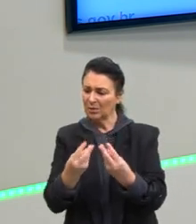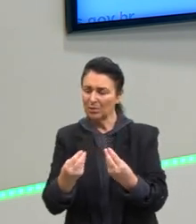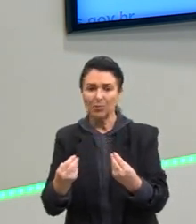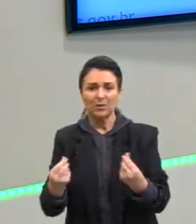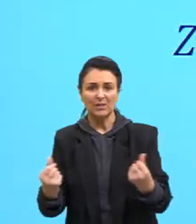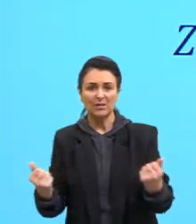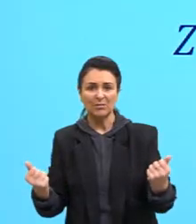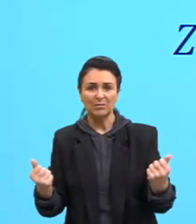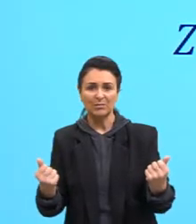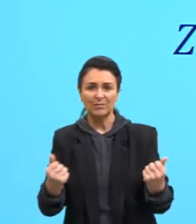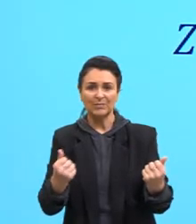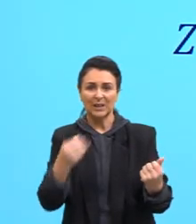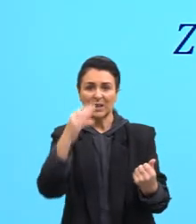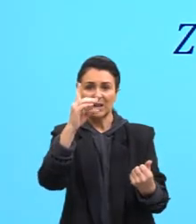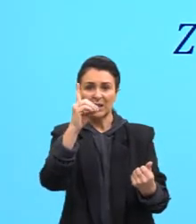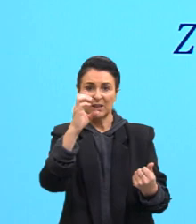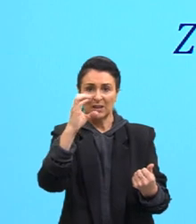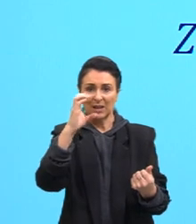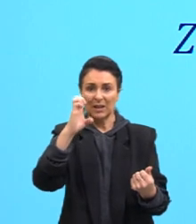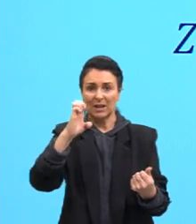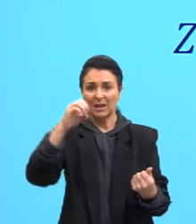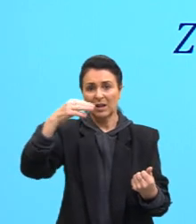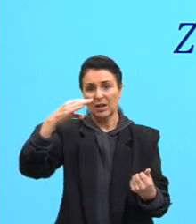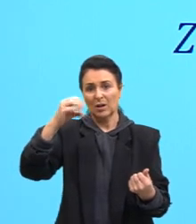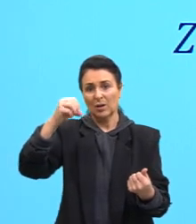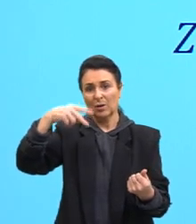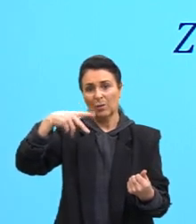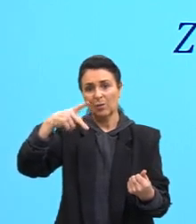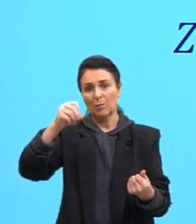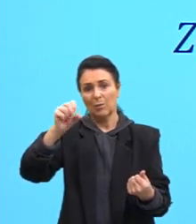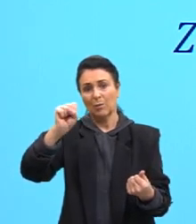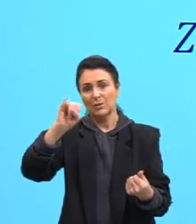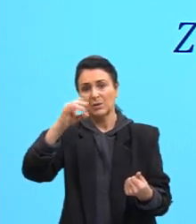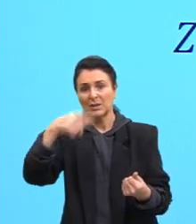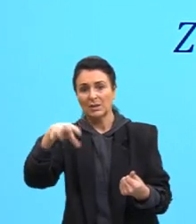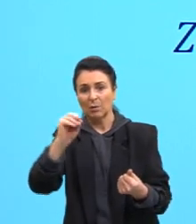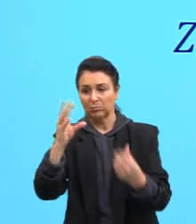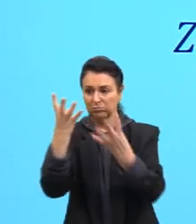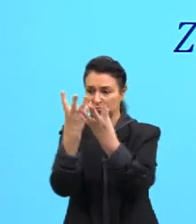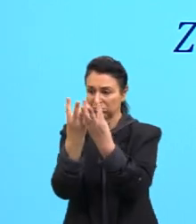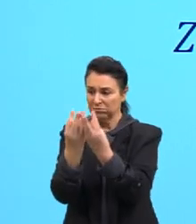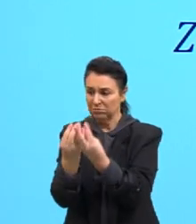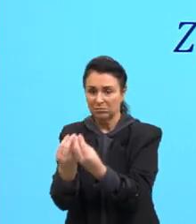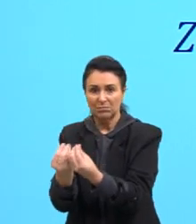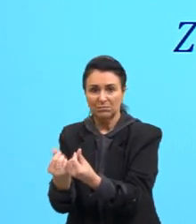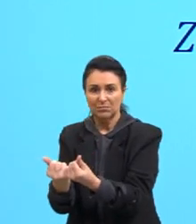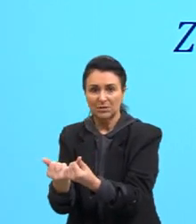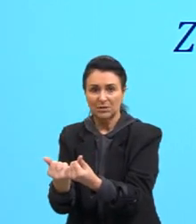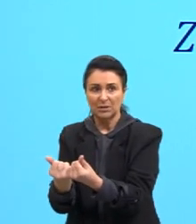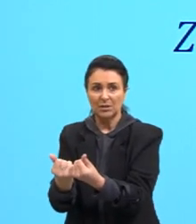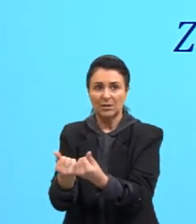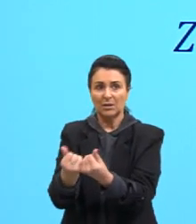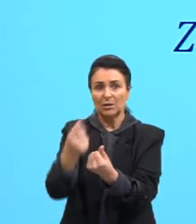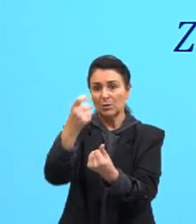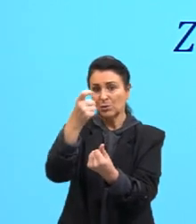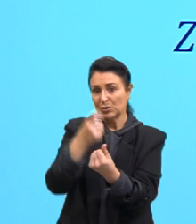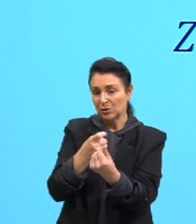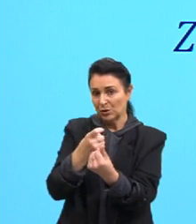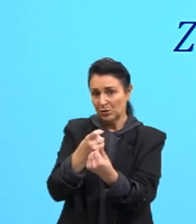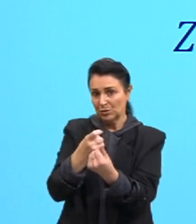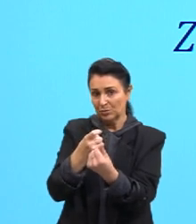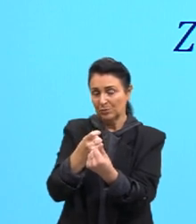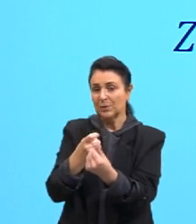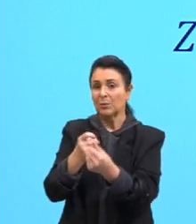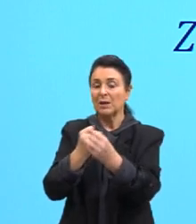decomposição é através de um, ou seja, um X, porque eu não sei, e é isso que quer saber. O X eu formo um ácido